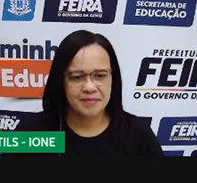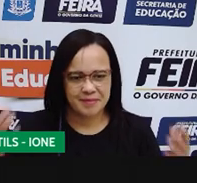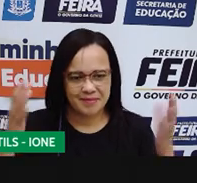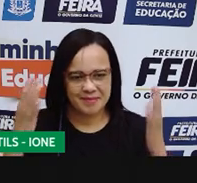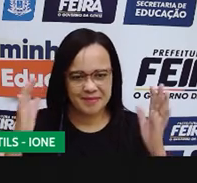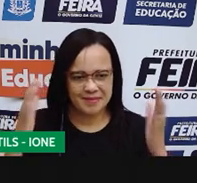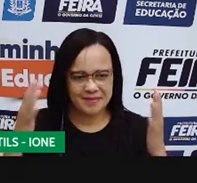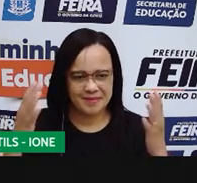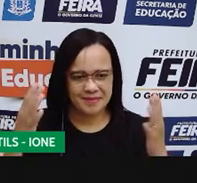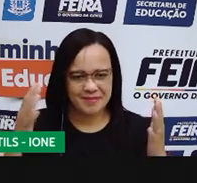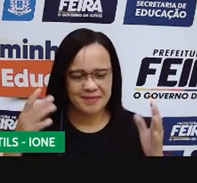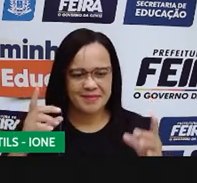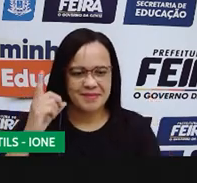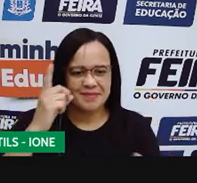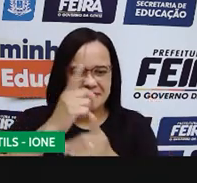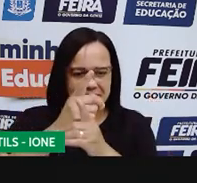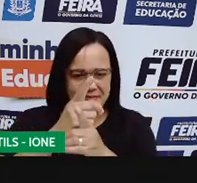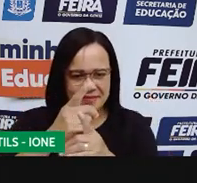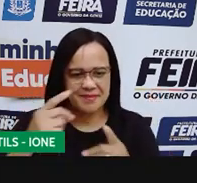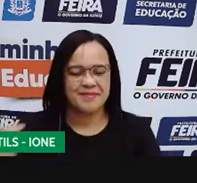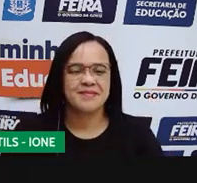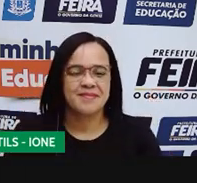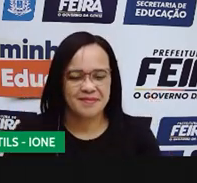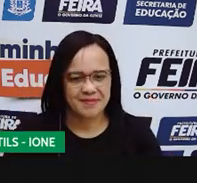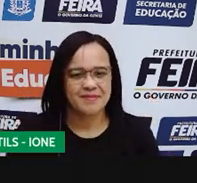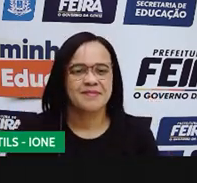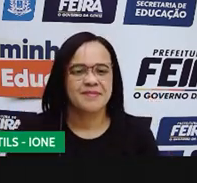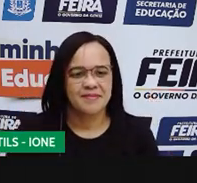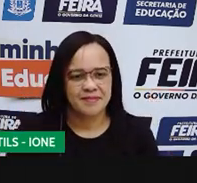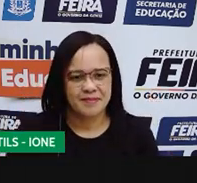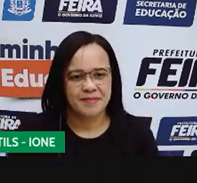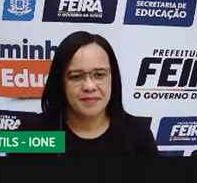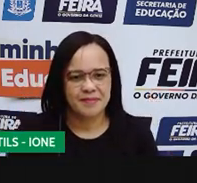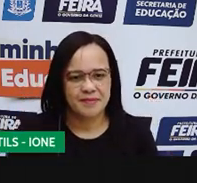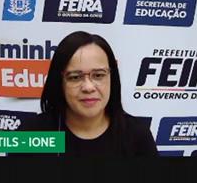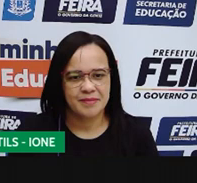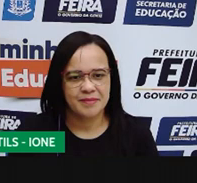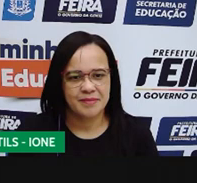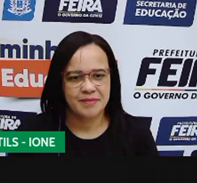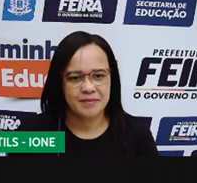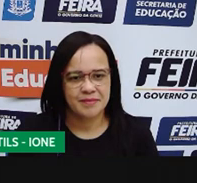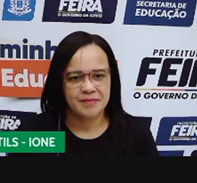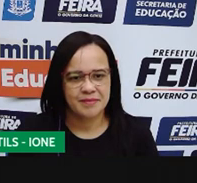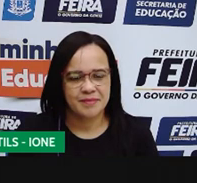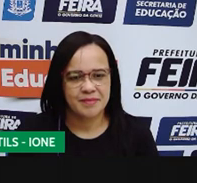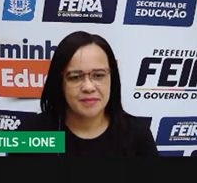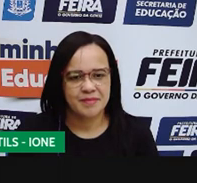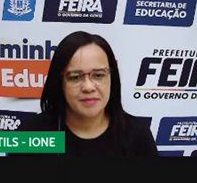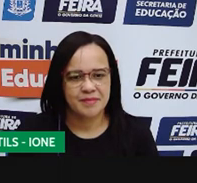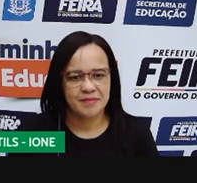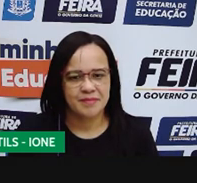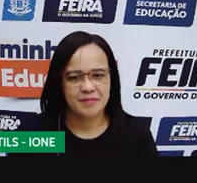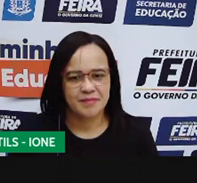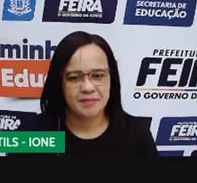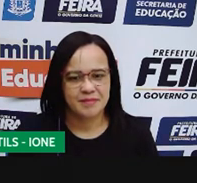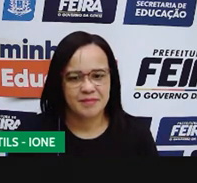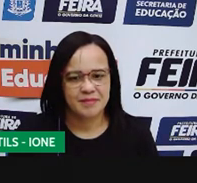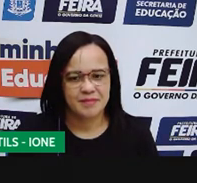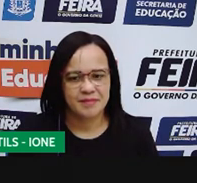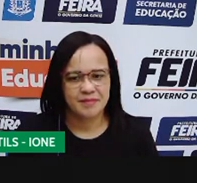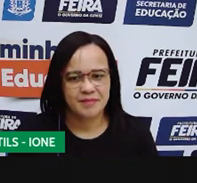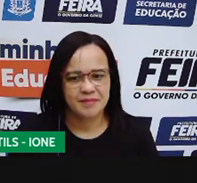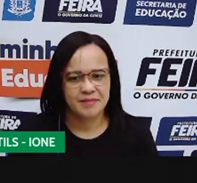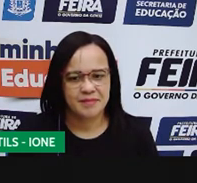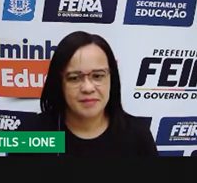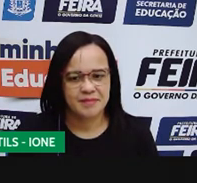Avó. Dois pares semelhantes. Quais são os outros membros familiares que a gente